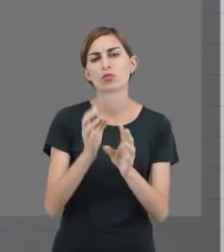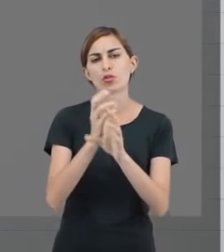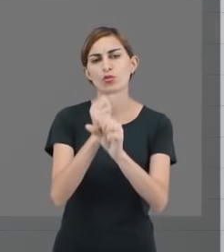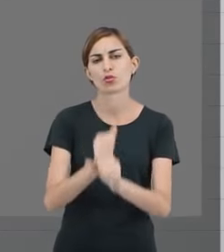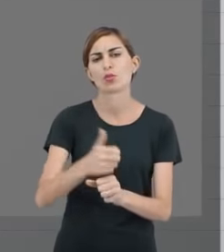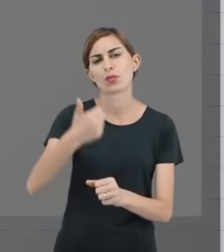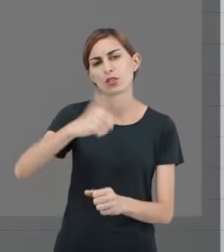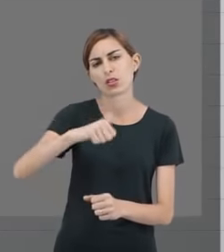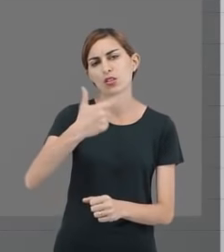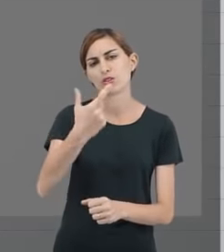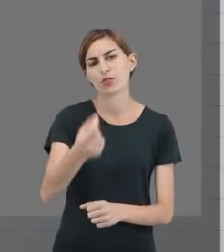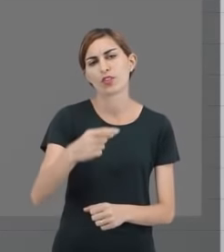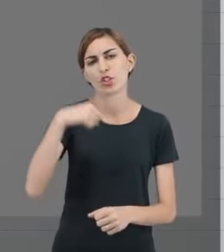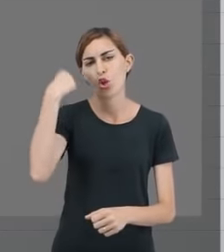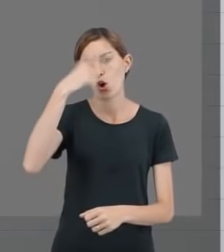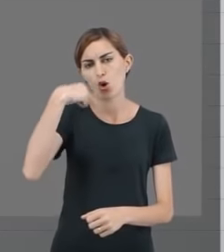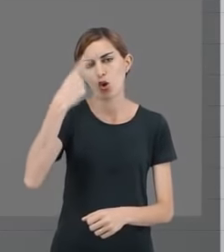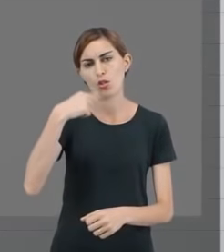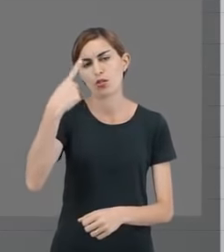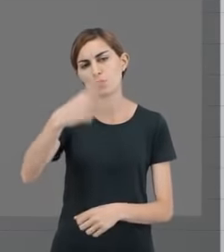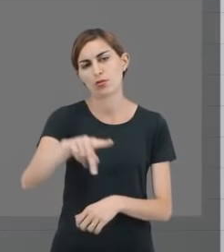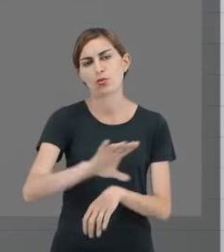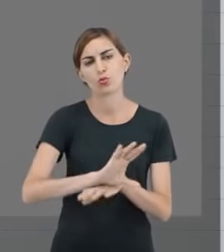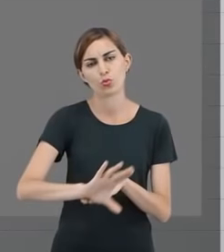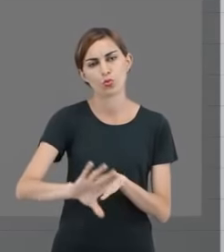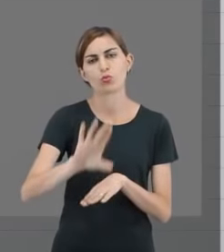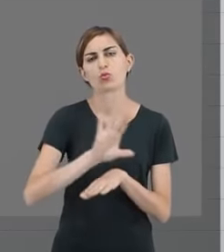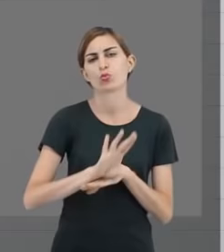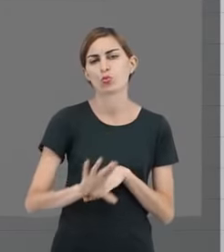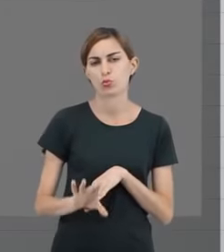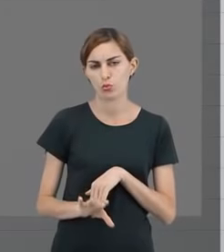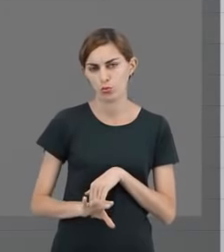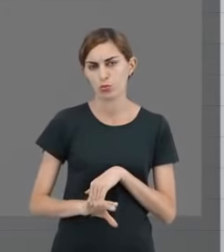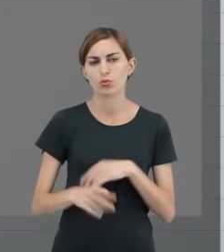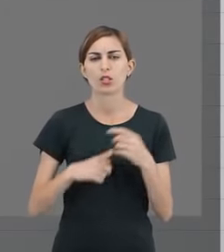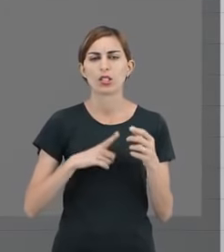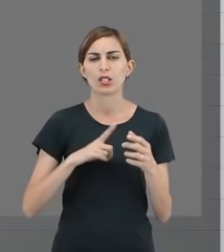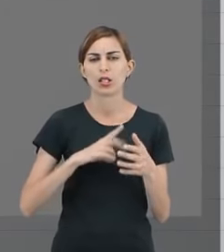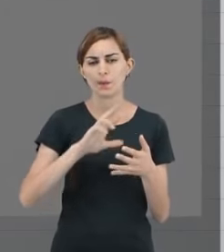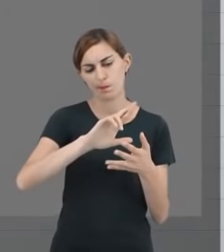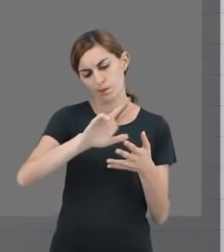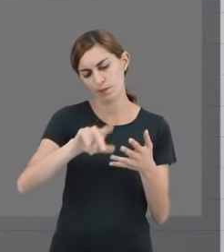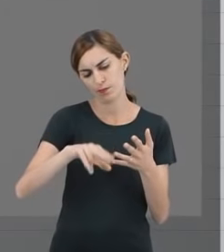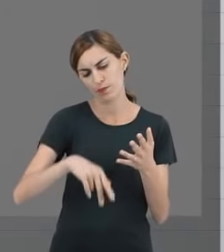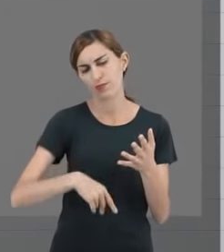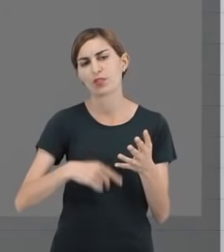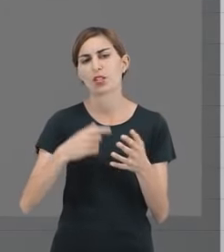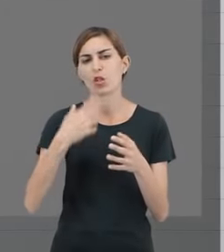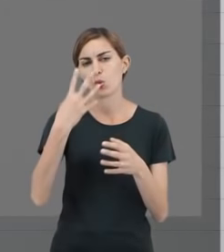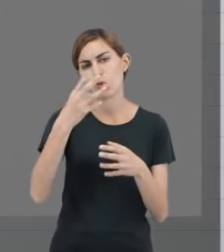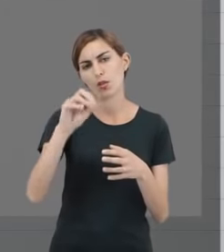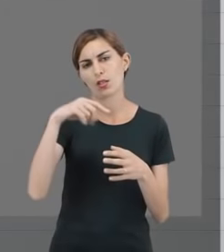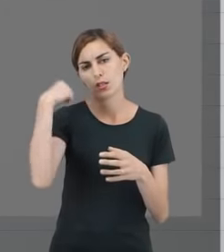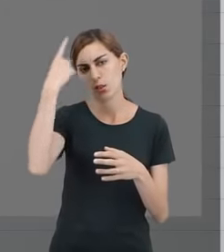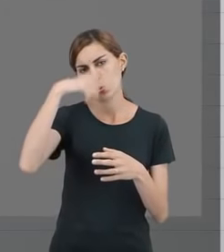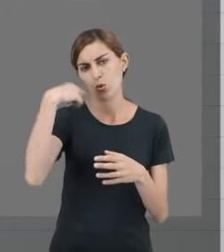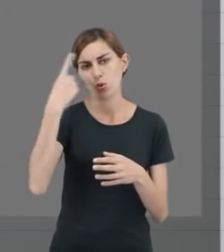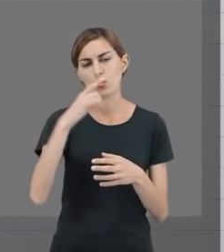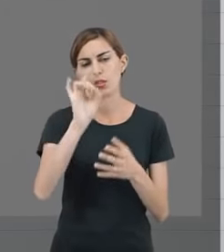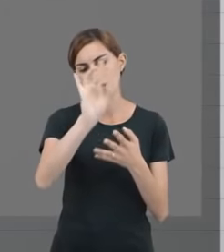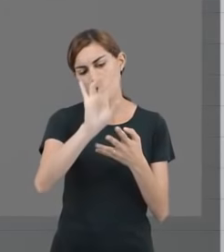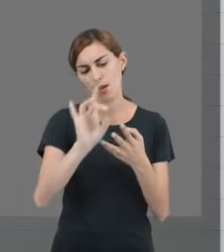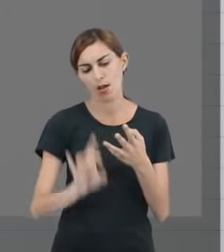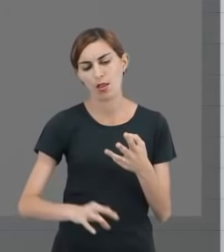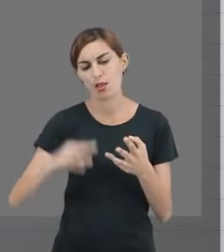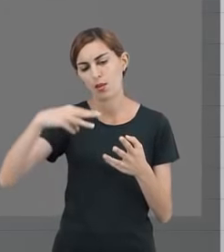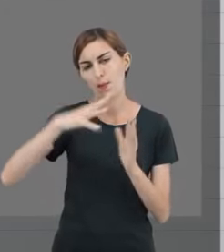120 horas do seu curso, que estão distribuídas ao longo dos módulos em 40 horas para cada